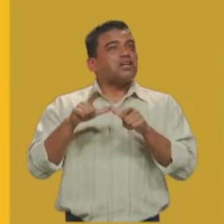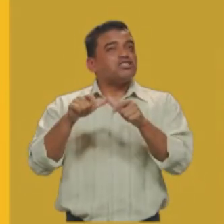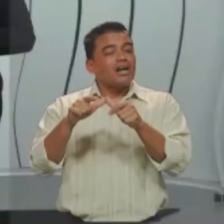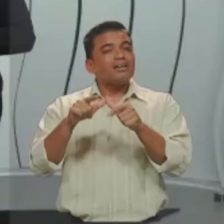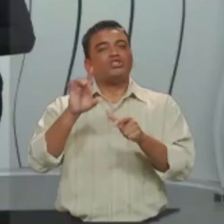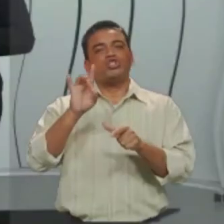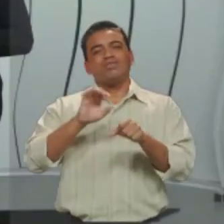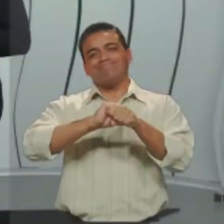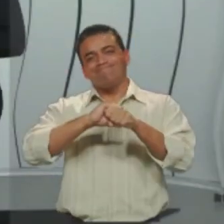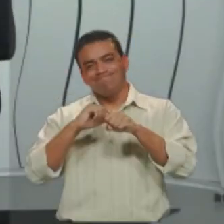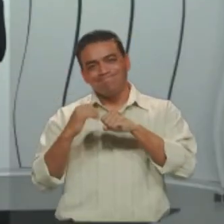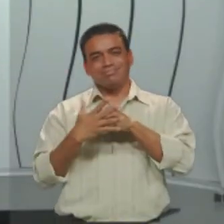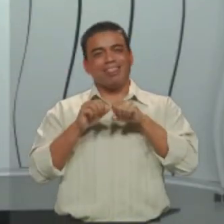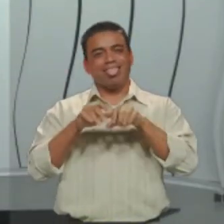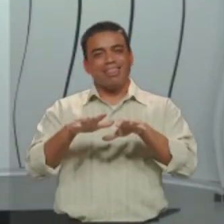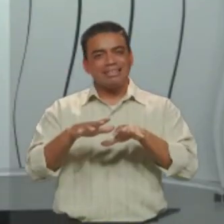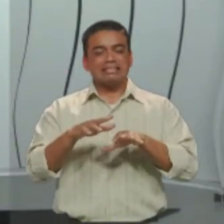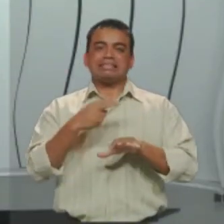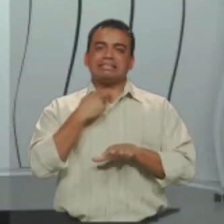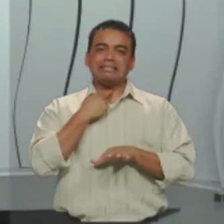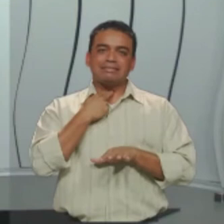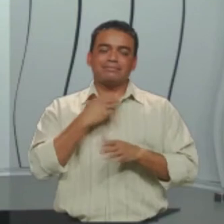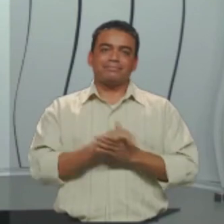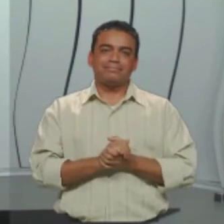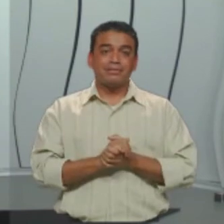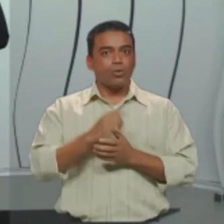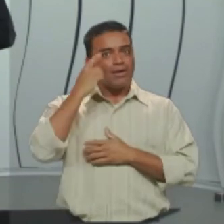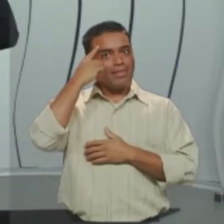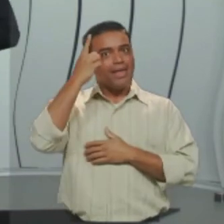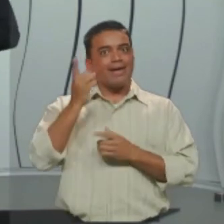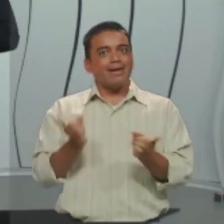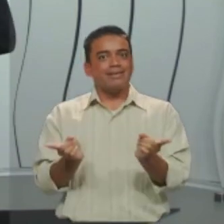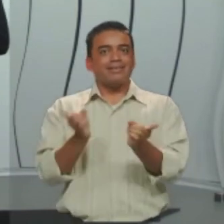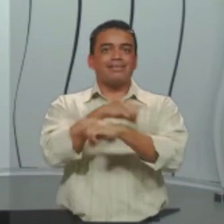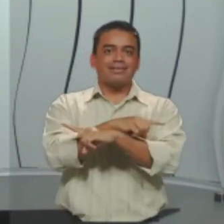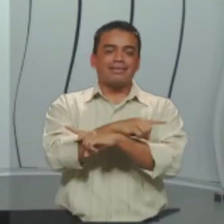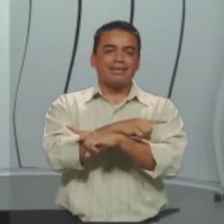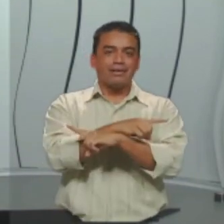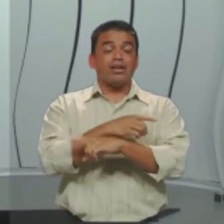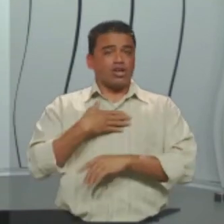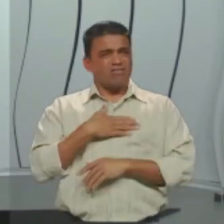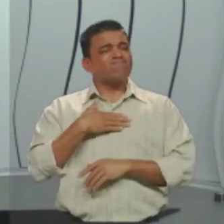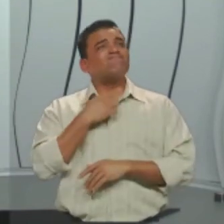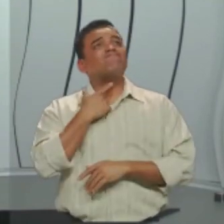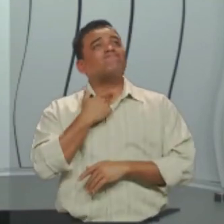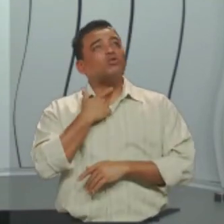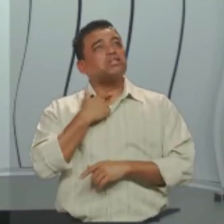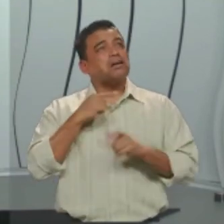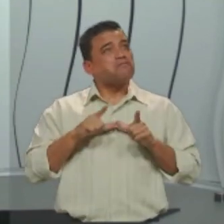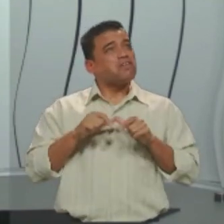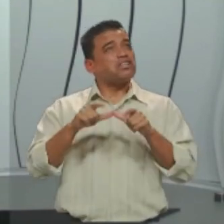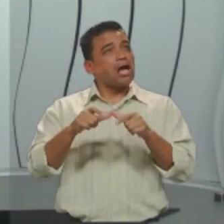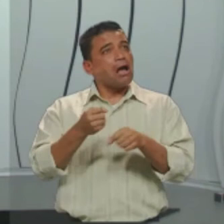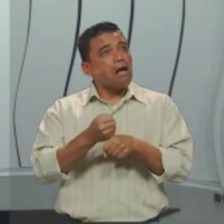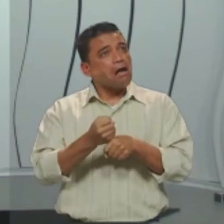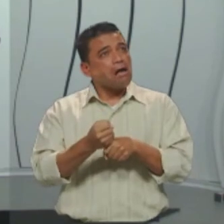pandemia. Certo? Percebam a ideia de contrariedade. Gostaria de viajar